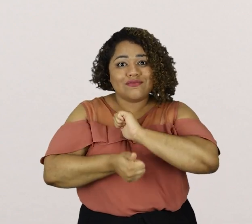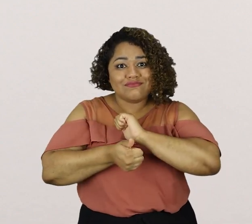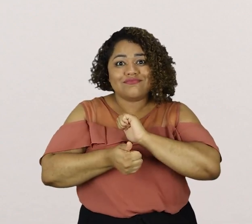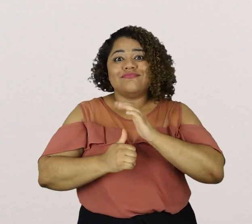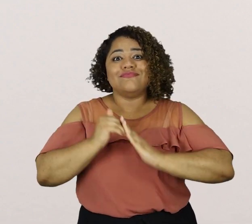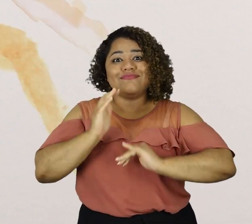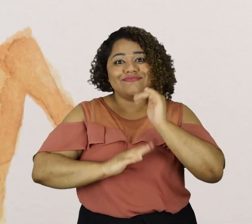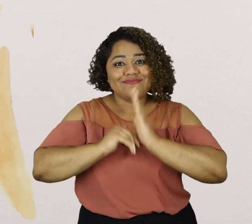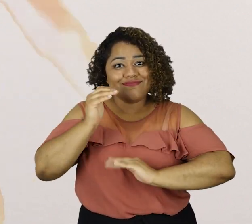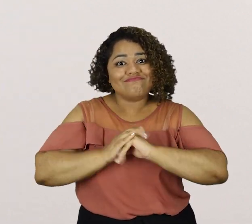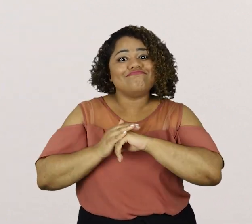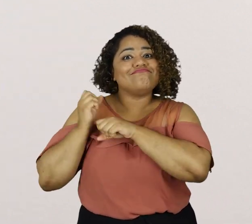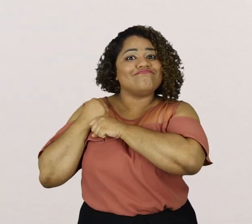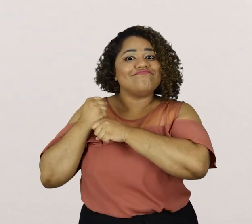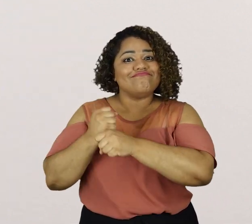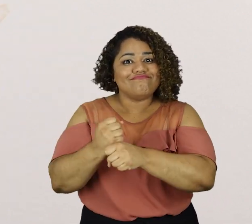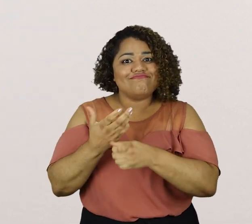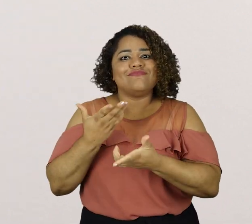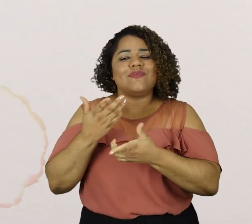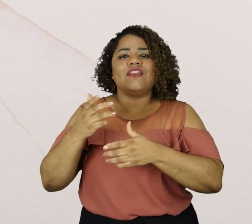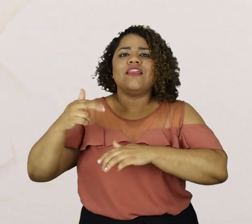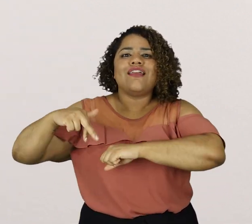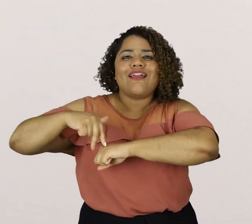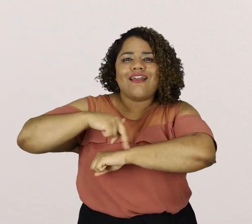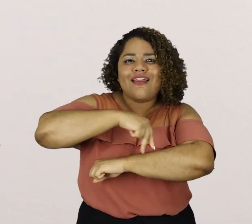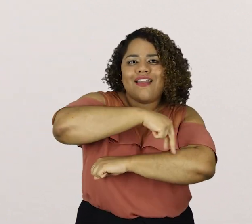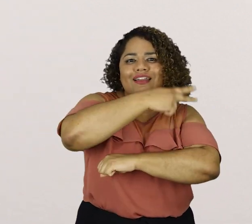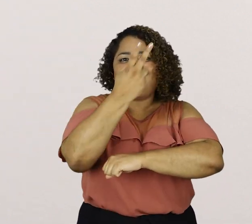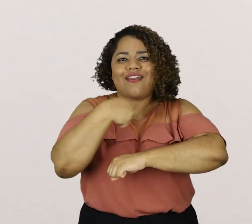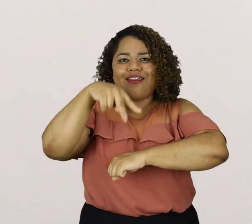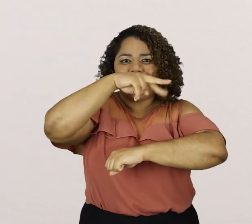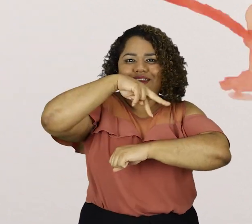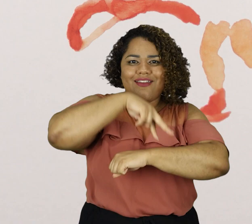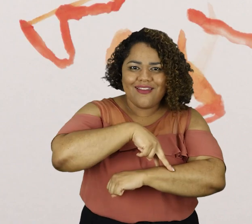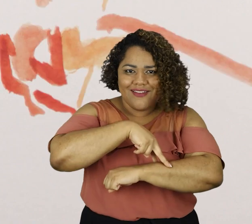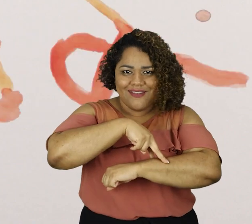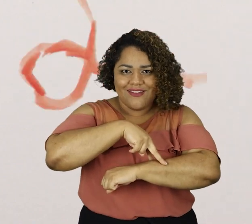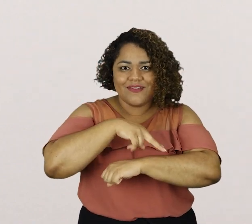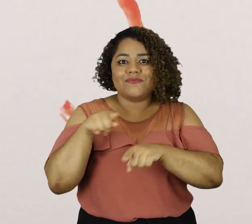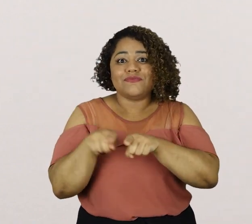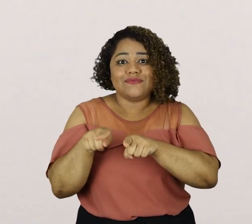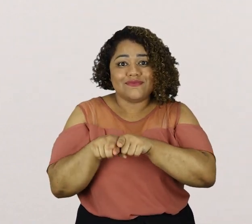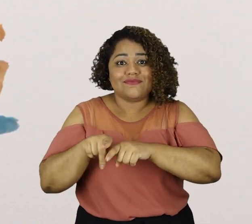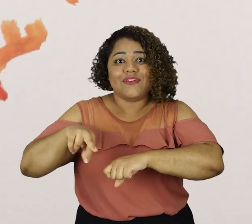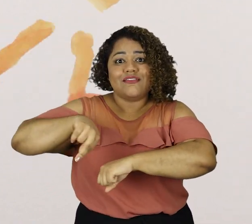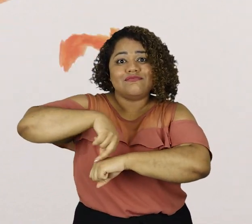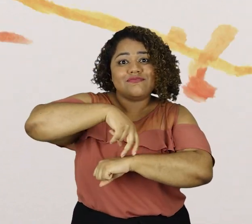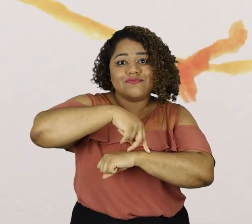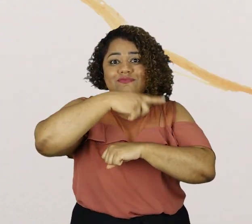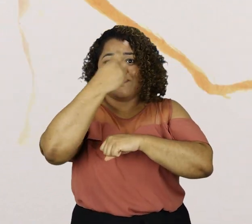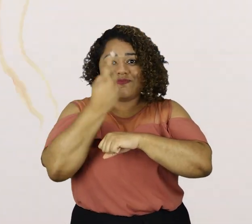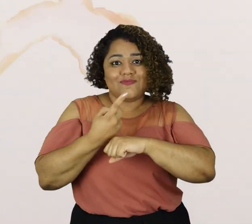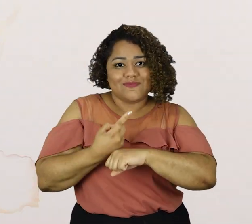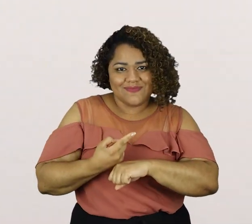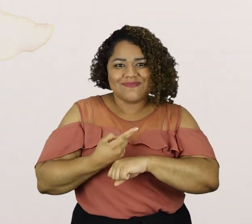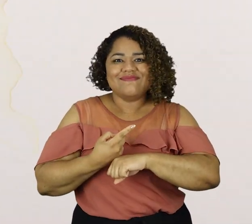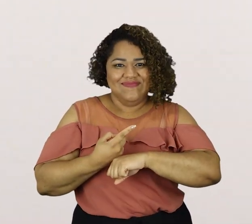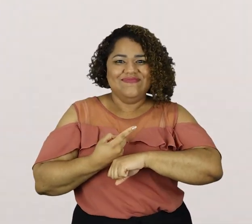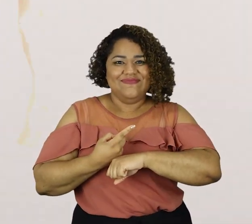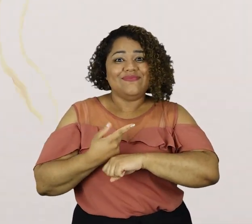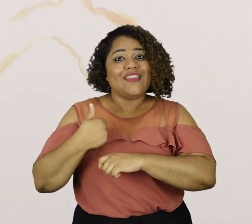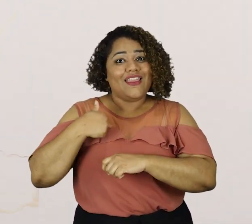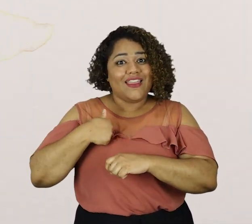tempo, eu fazia a ginástica olímpica e a ginástica artística. Eu